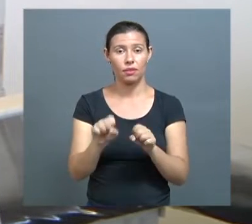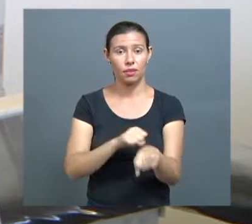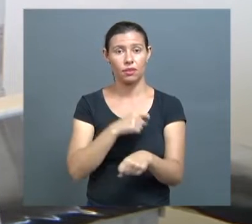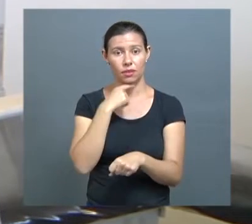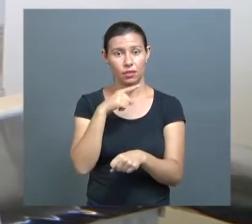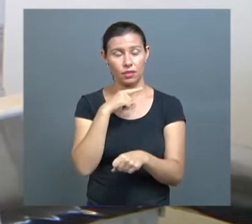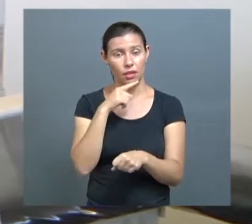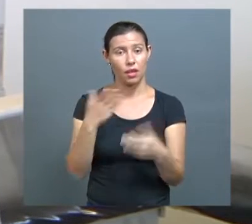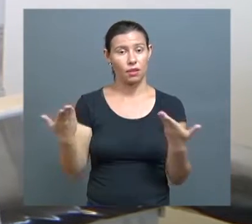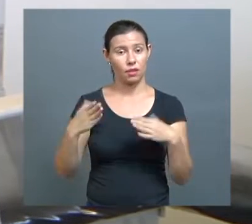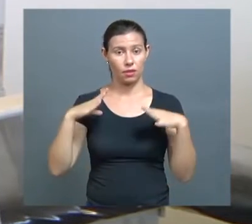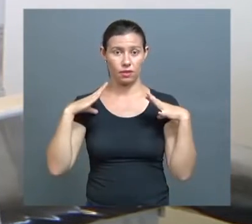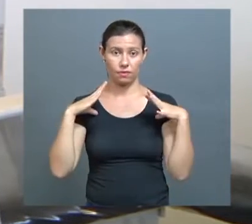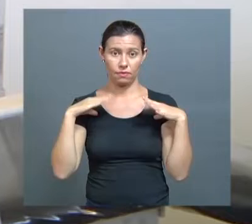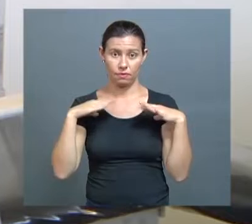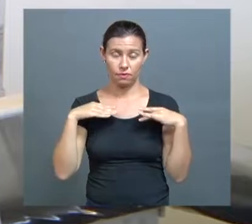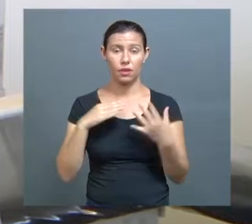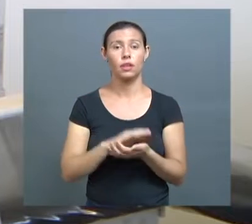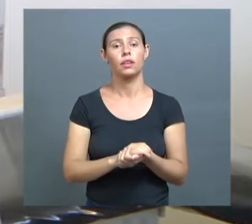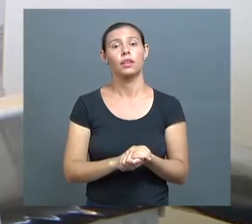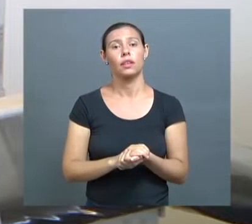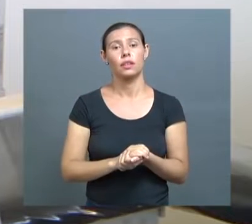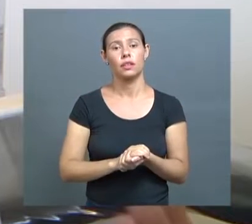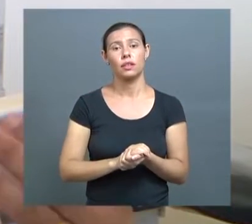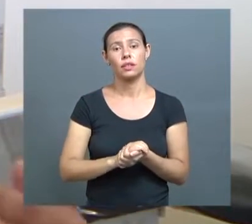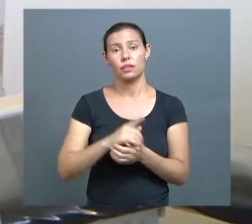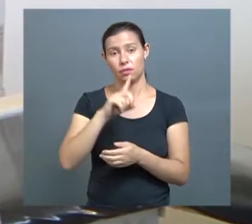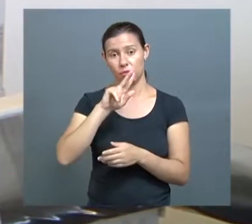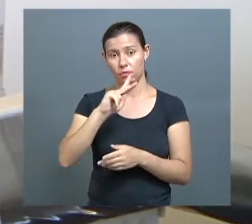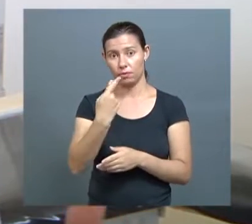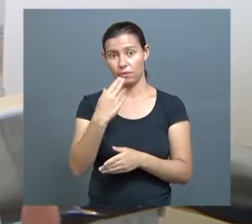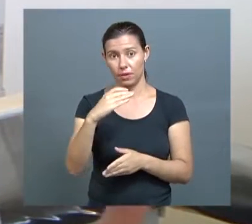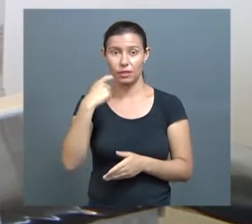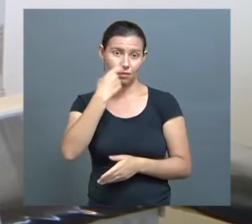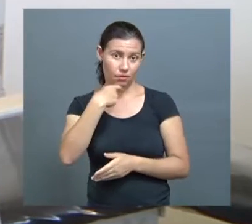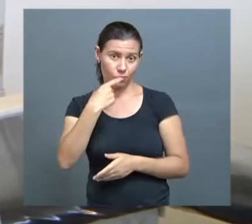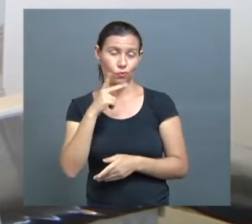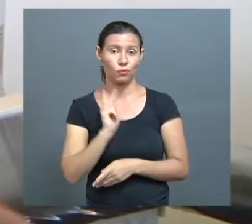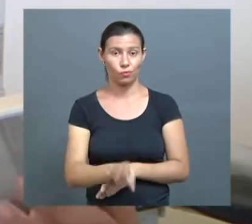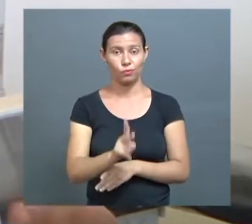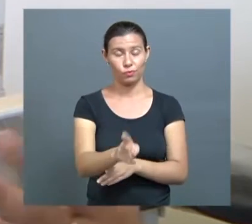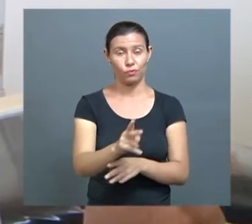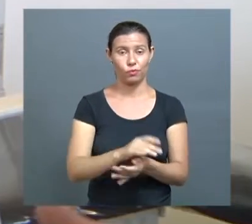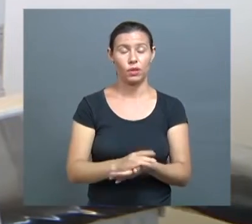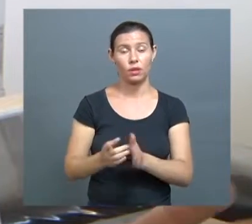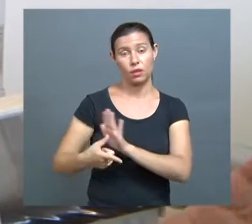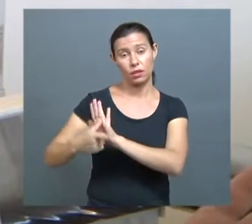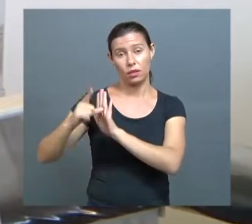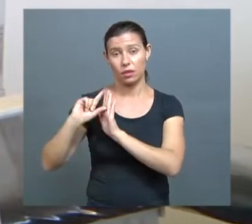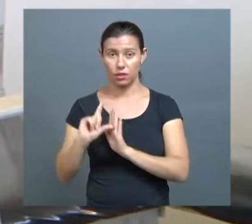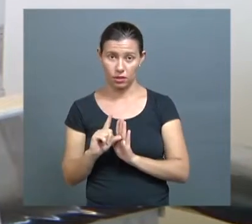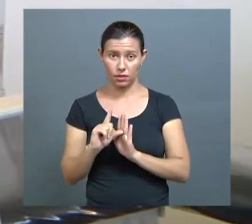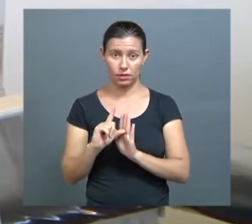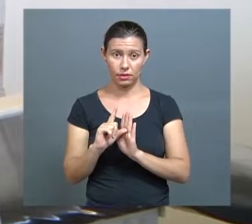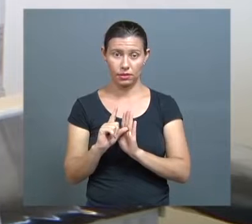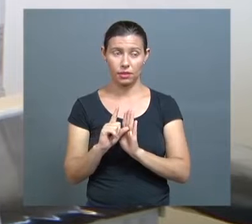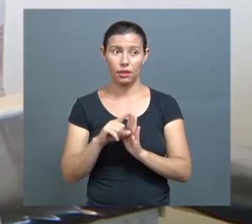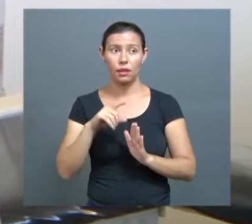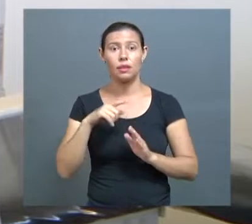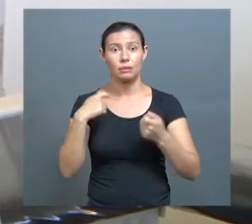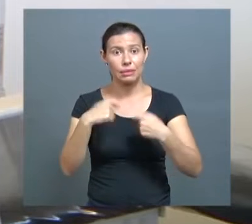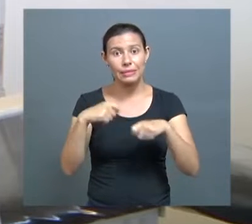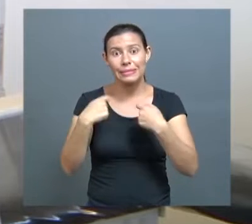ele continua atendendo. E anteriormente continuava atendendo, como a gente diz, todas as emergências